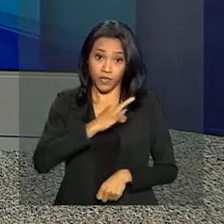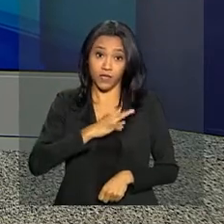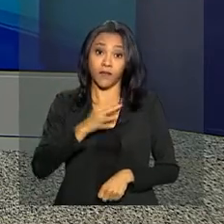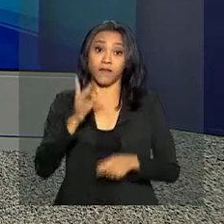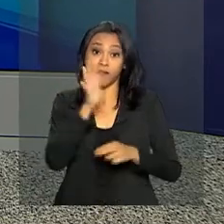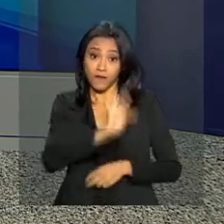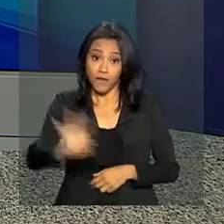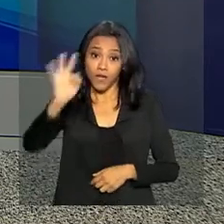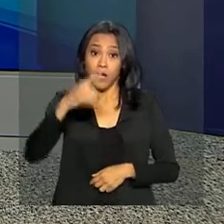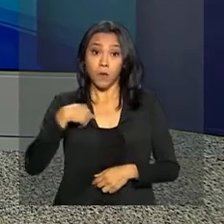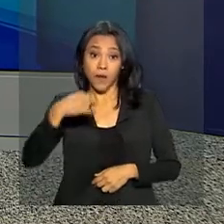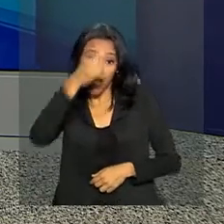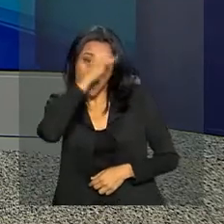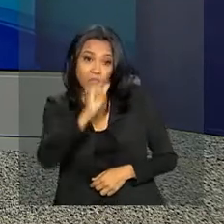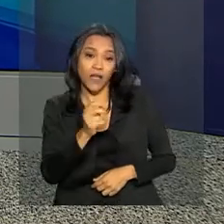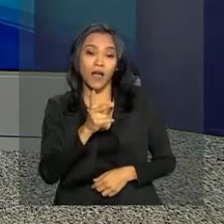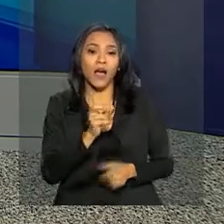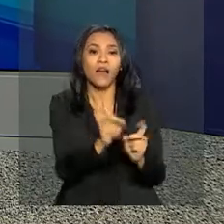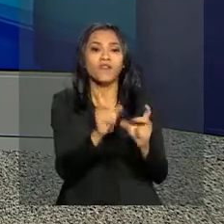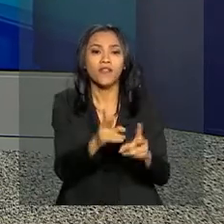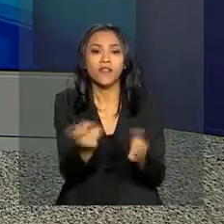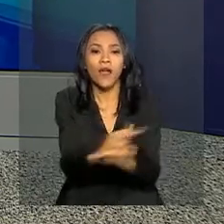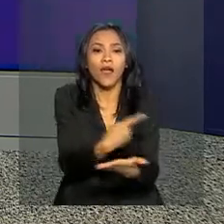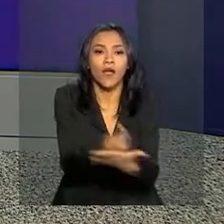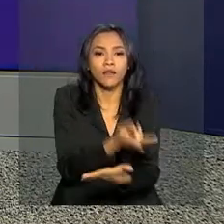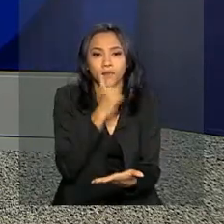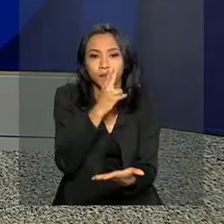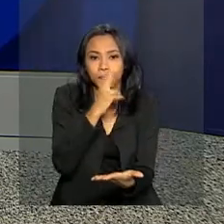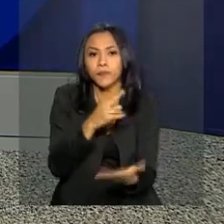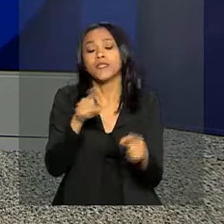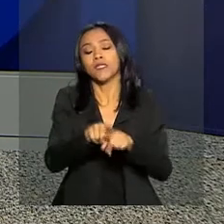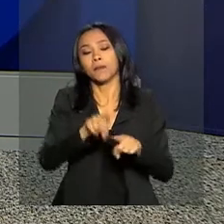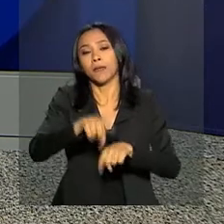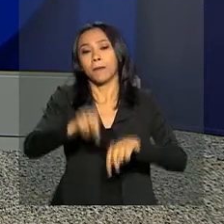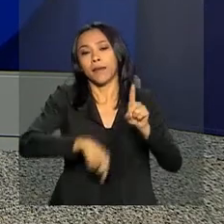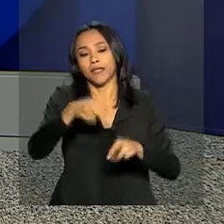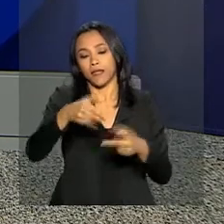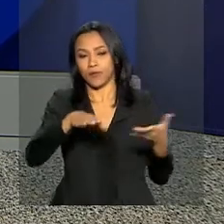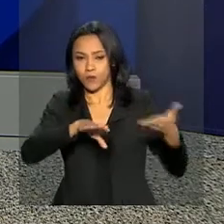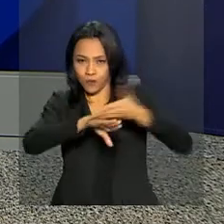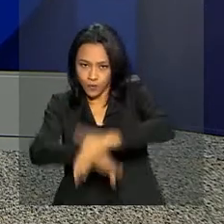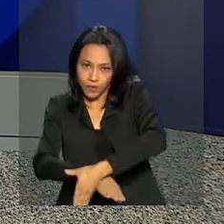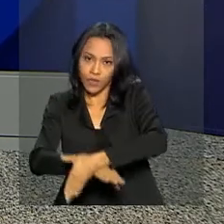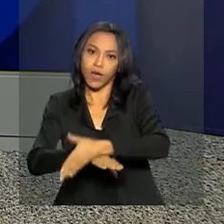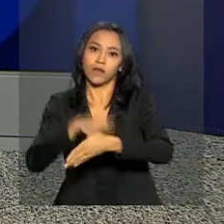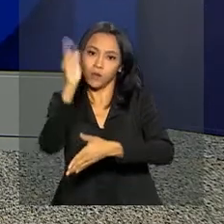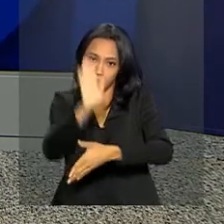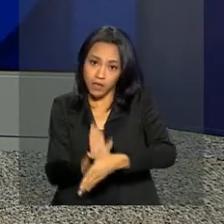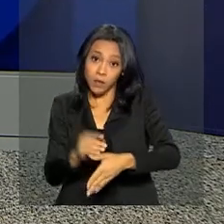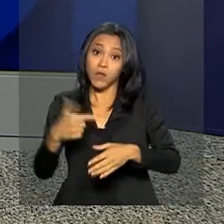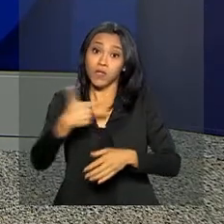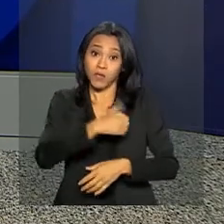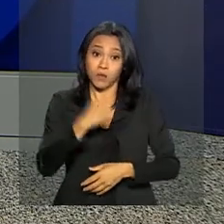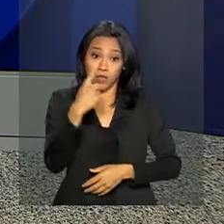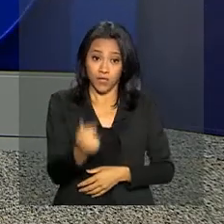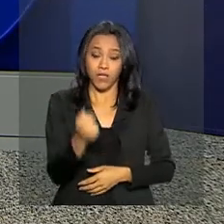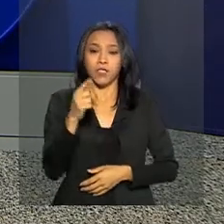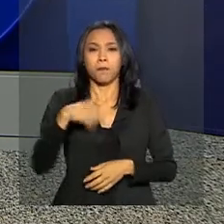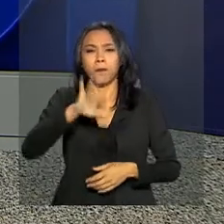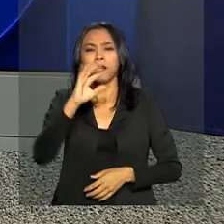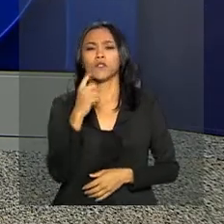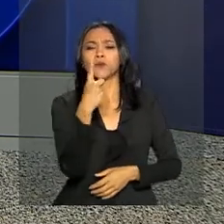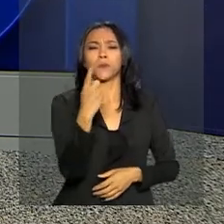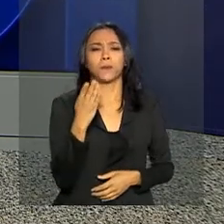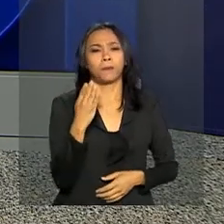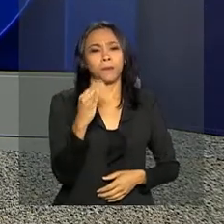contrabando. Já a Receita Federal controla a entrada dos produtos no país. Em 2017, foram apreendidos mais de um bilhão de